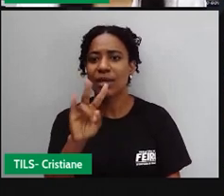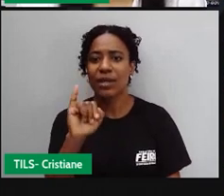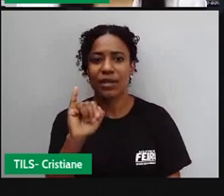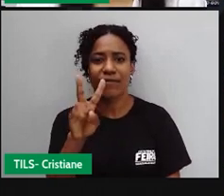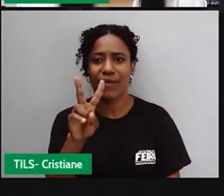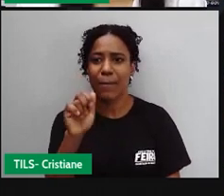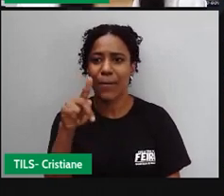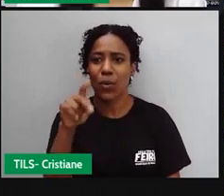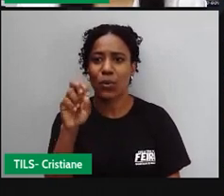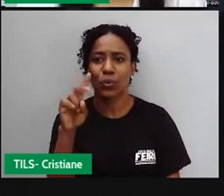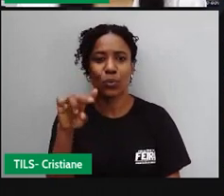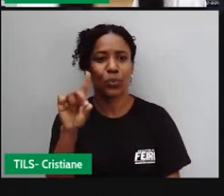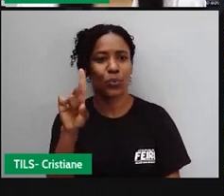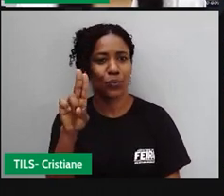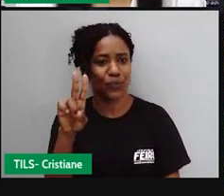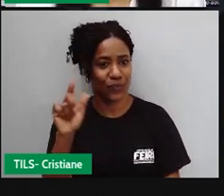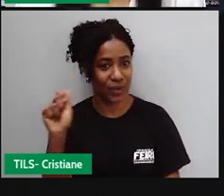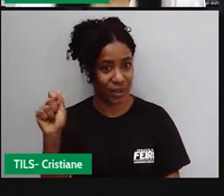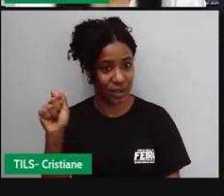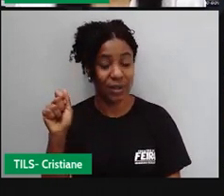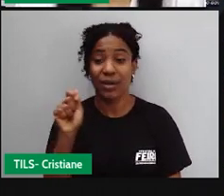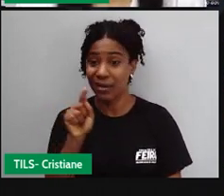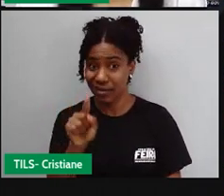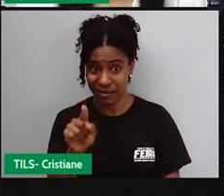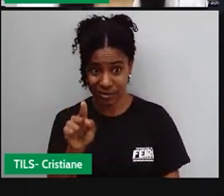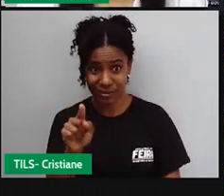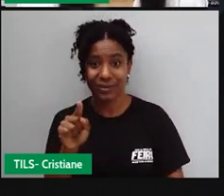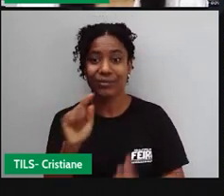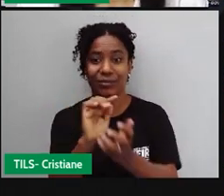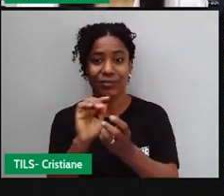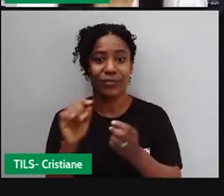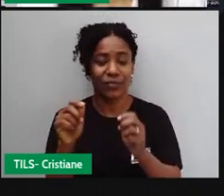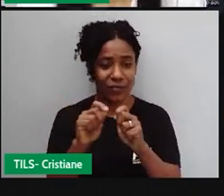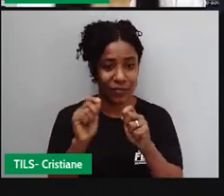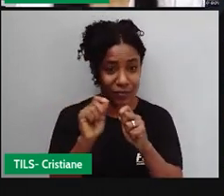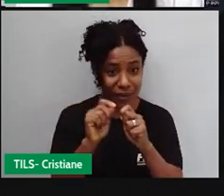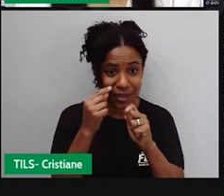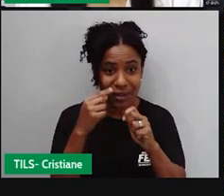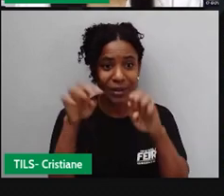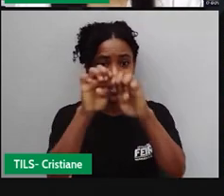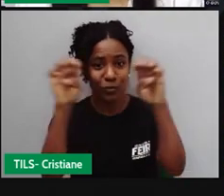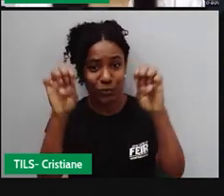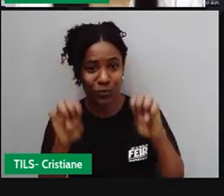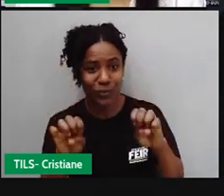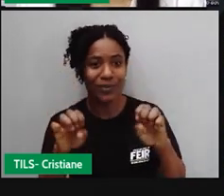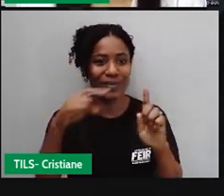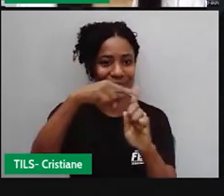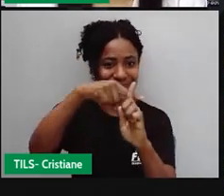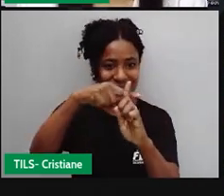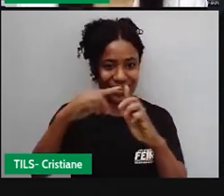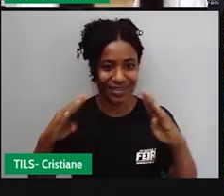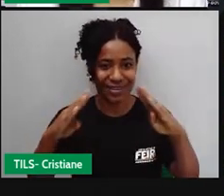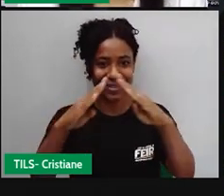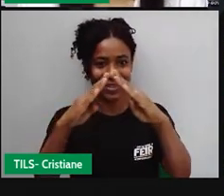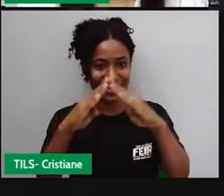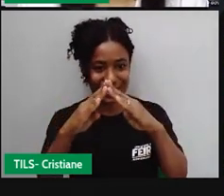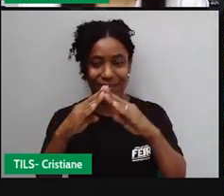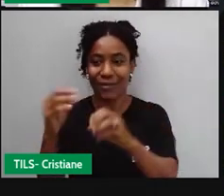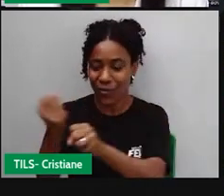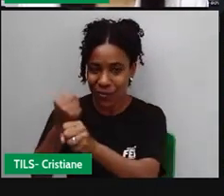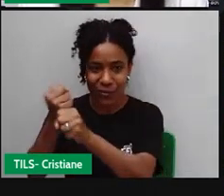E aí a gente observa, né? Como ele se estrutura, gente observa uma igreja, observa uma outra